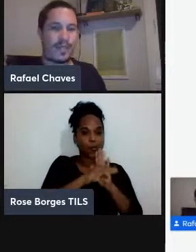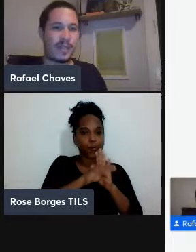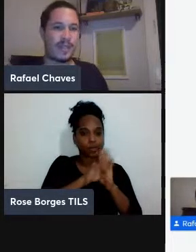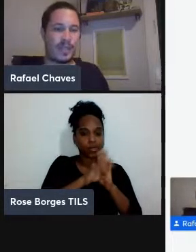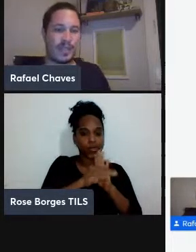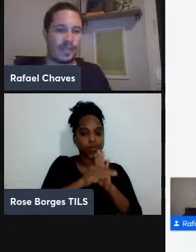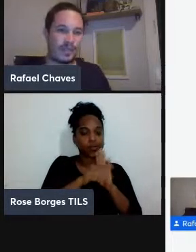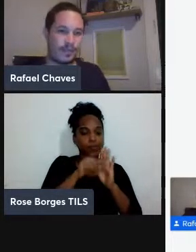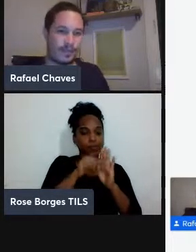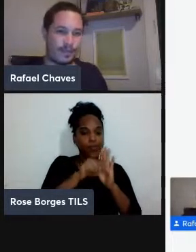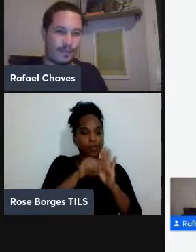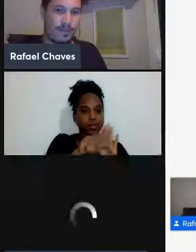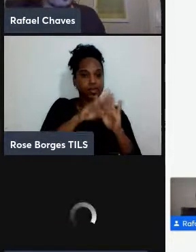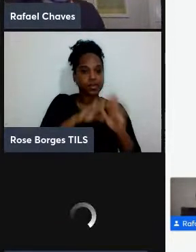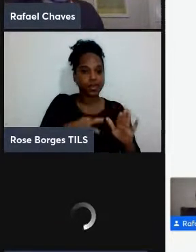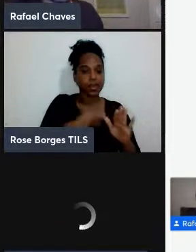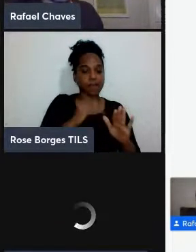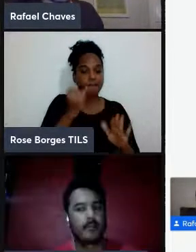sim foi muito grande